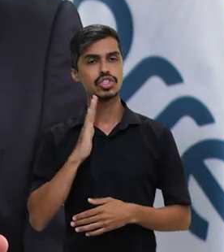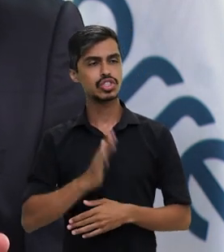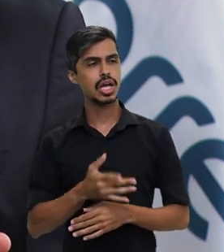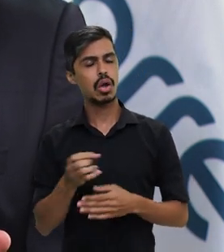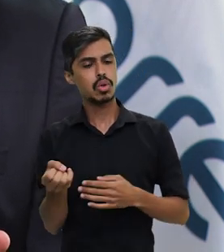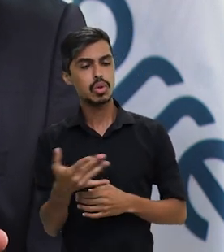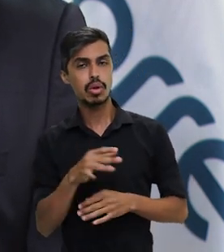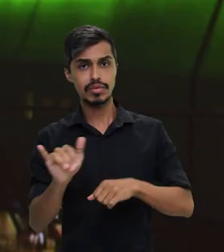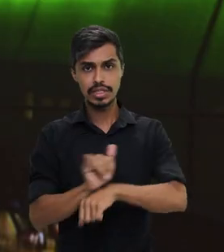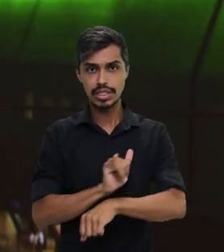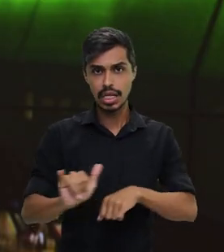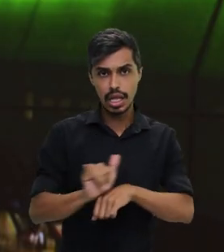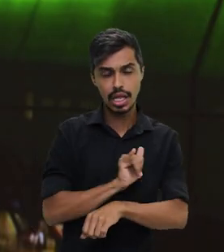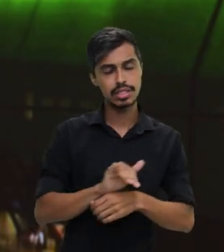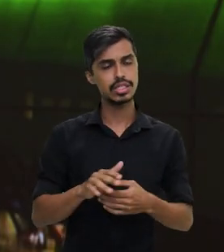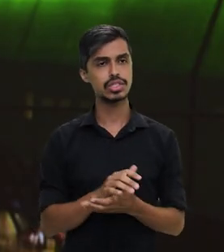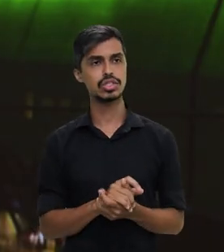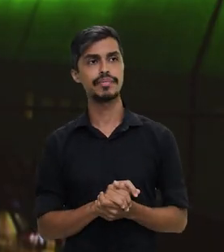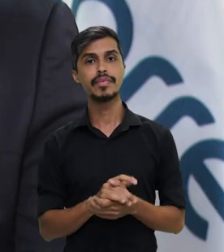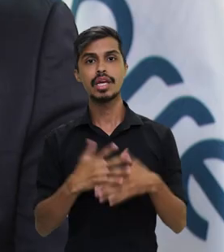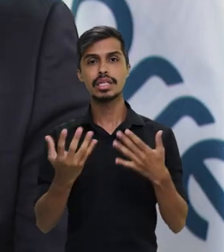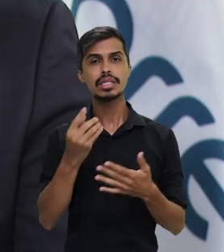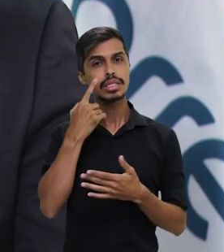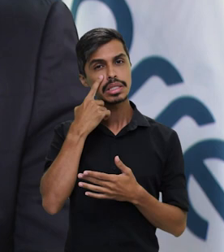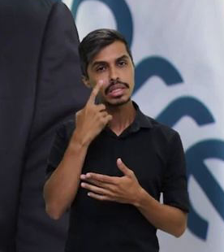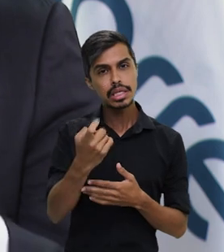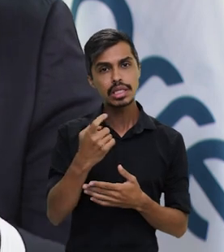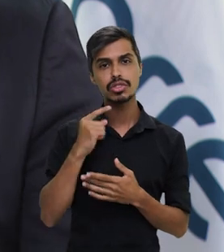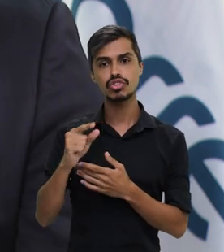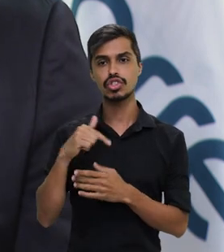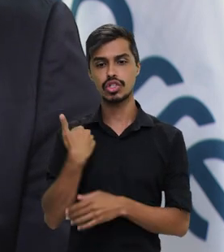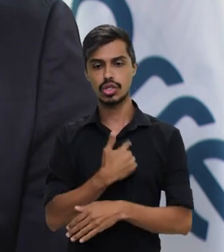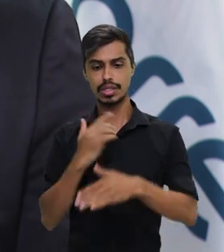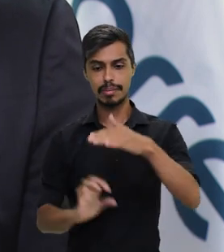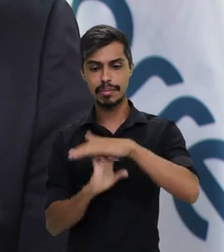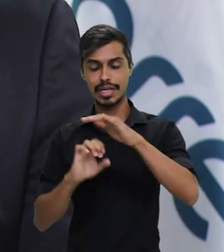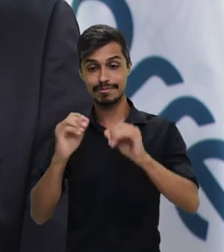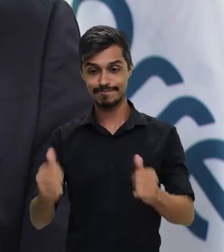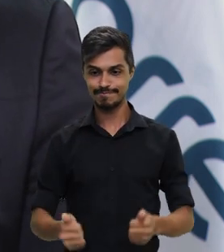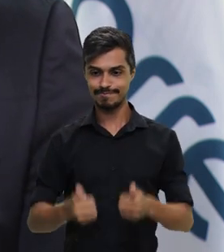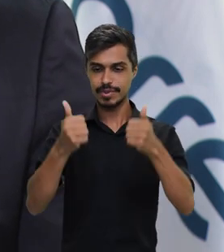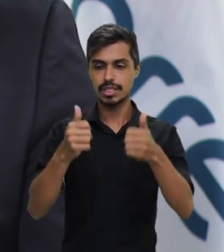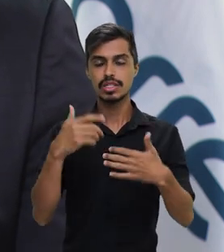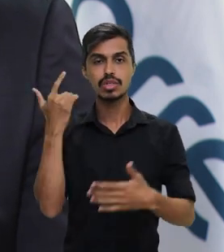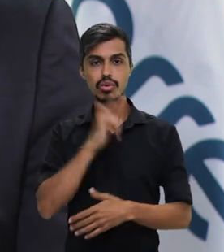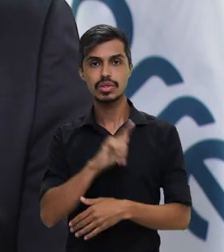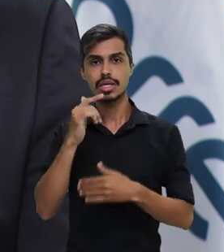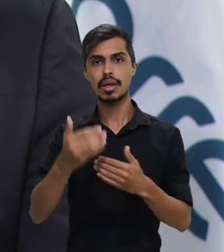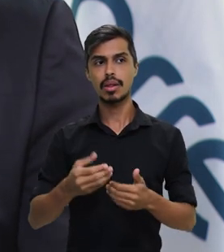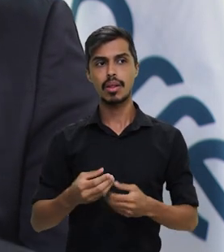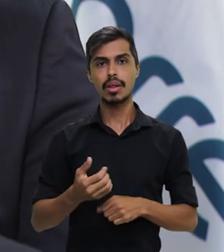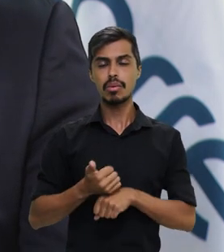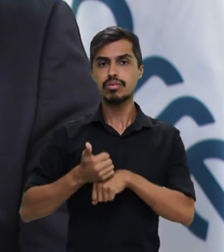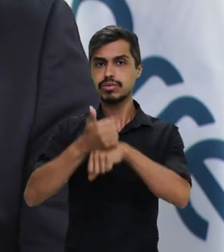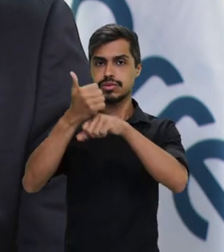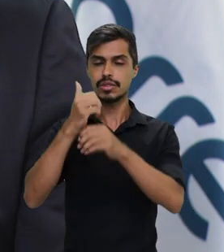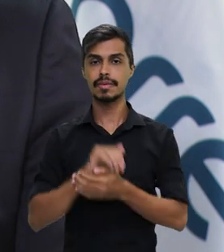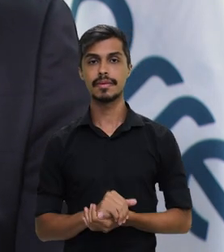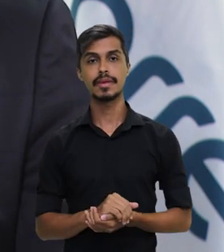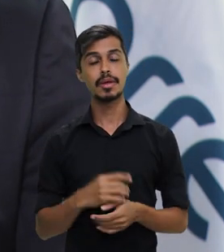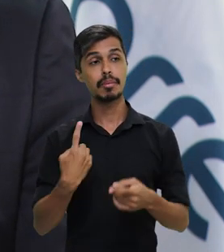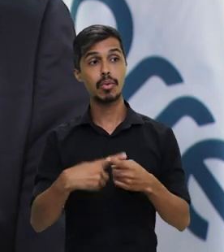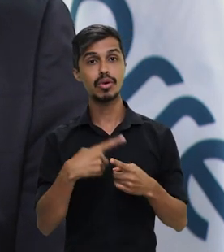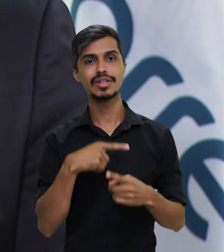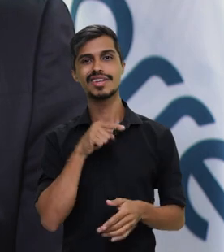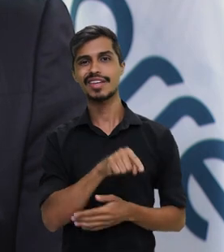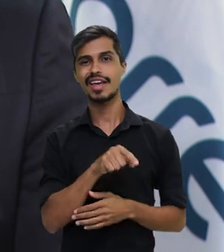estratégico para a empresa, visando colocá-la num outro patamar, para que a gente possa recuperar o valor que os